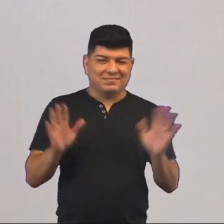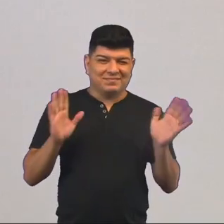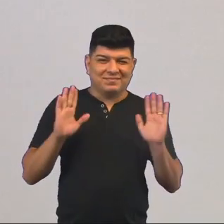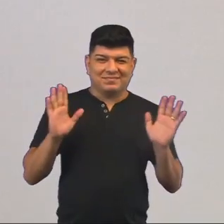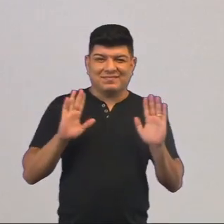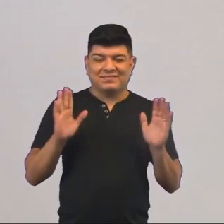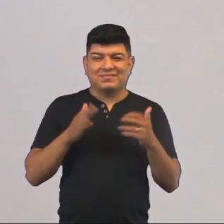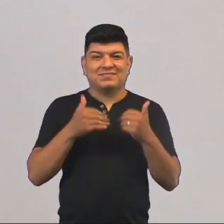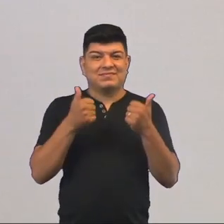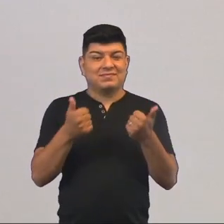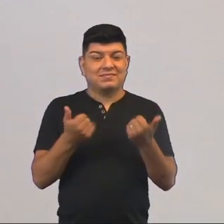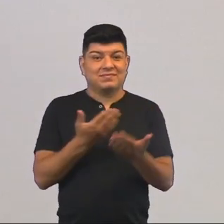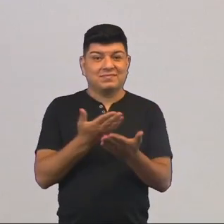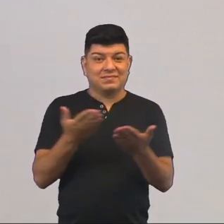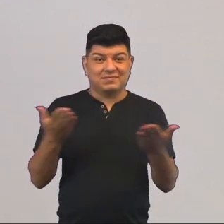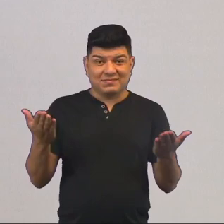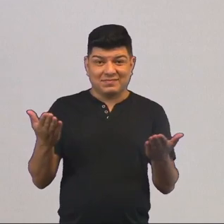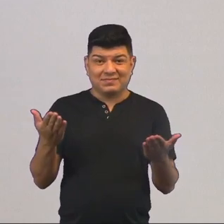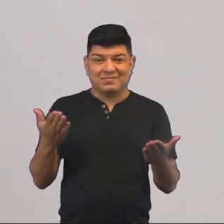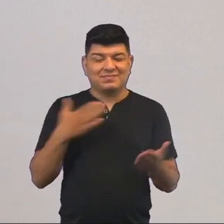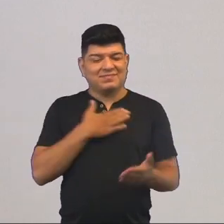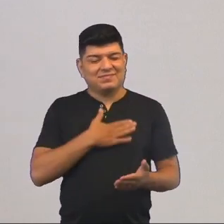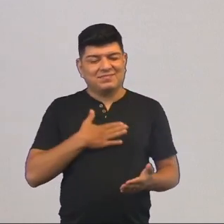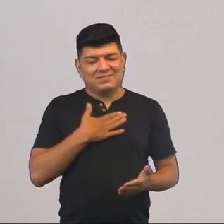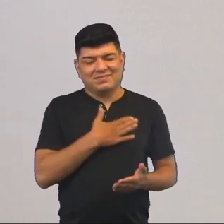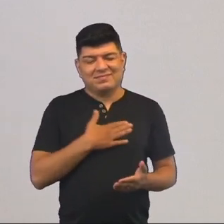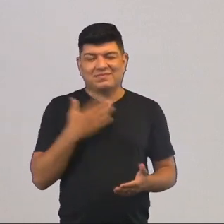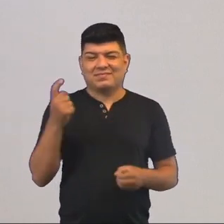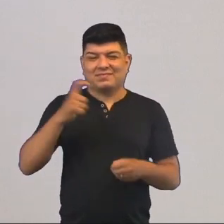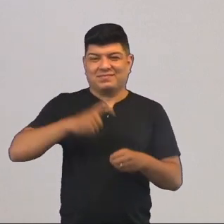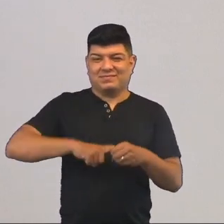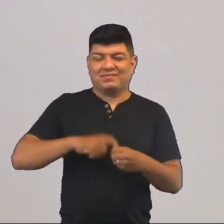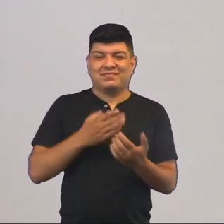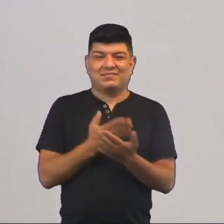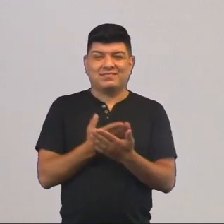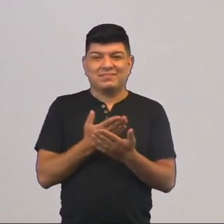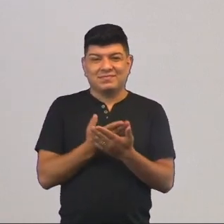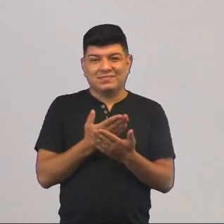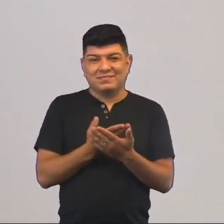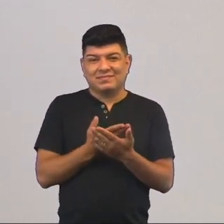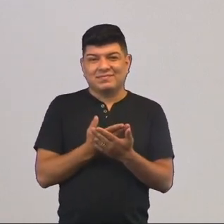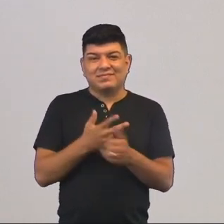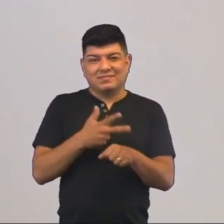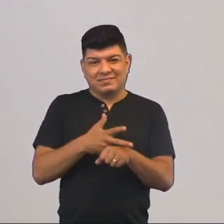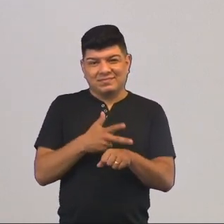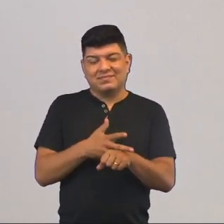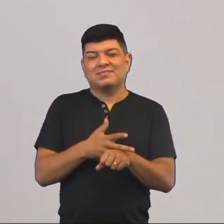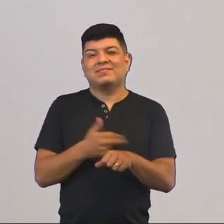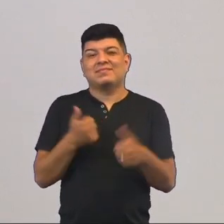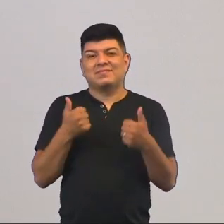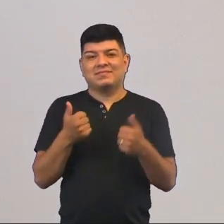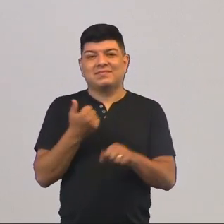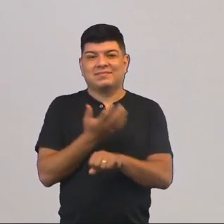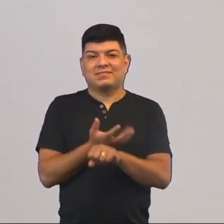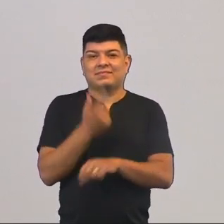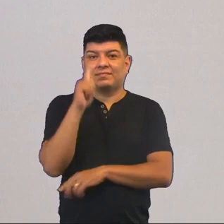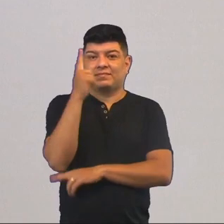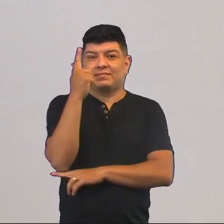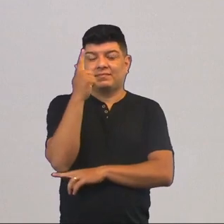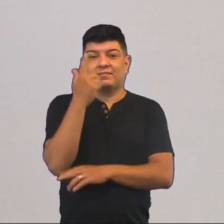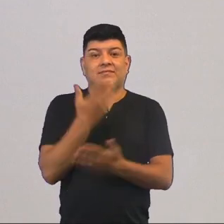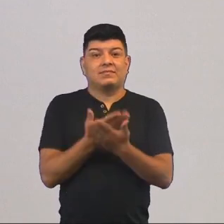turminha, tudo bem com vocês? É uma satisfação estar de volta para mais uma videoaula de geografia.